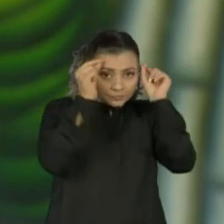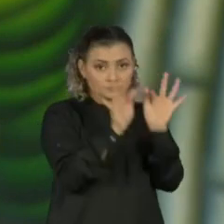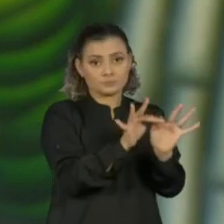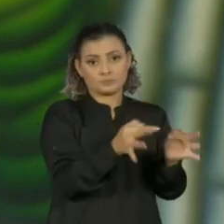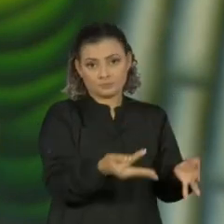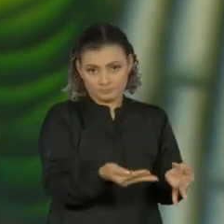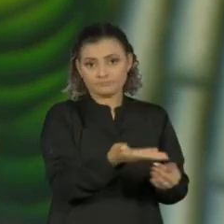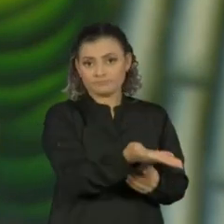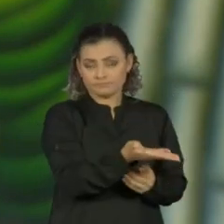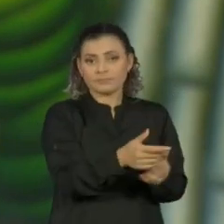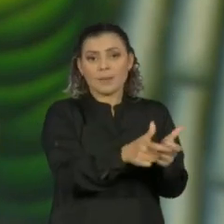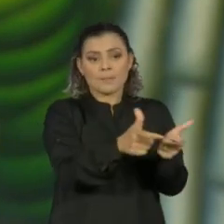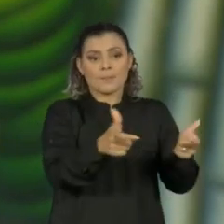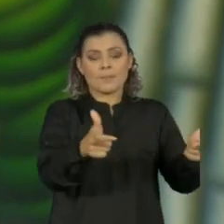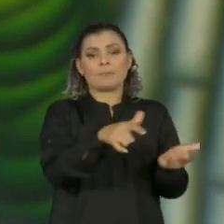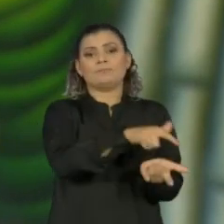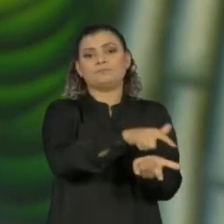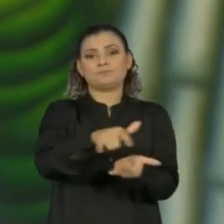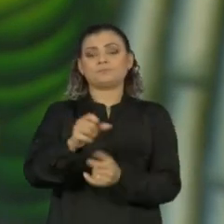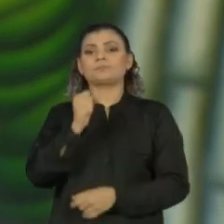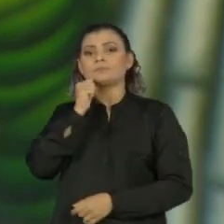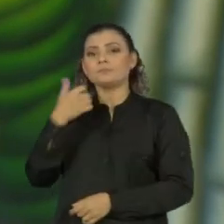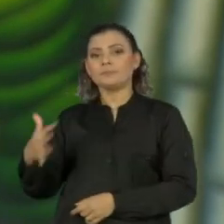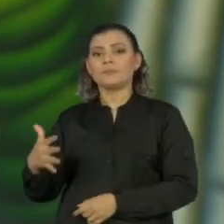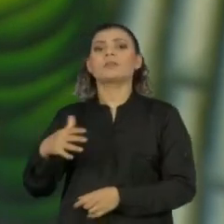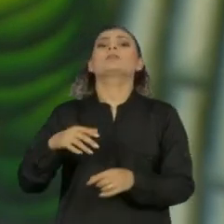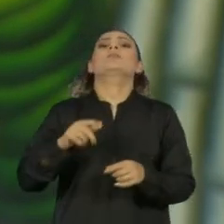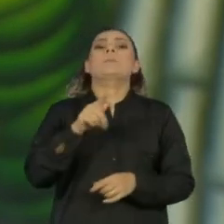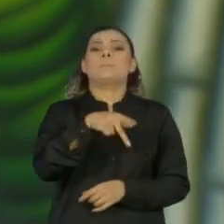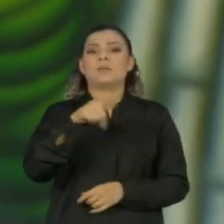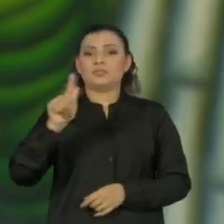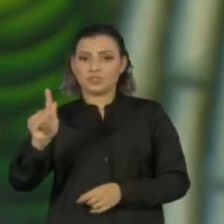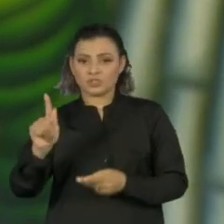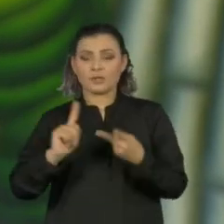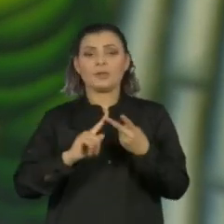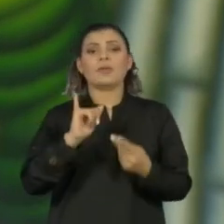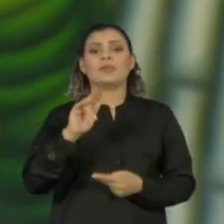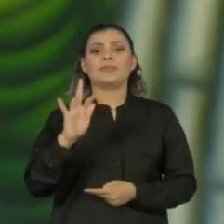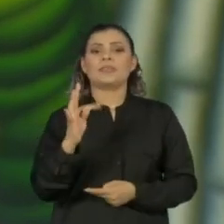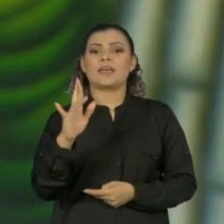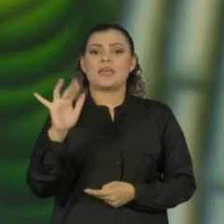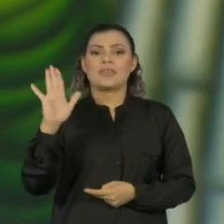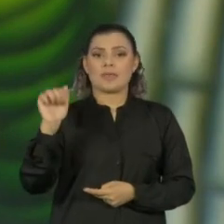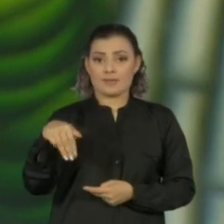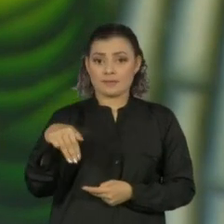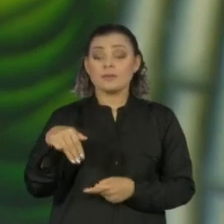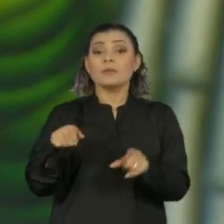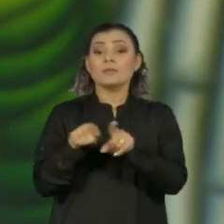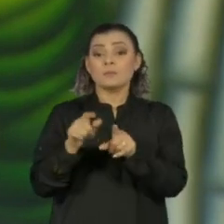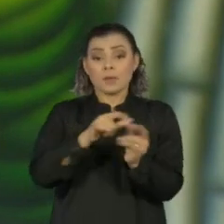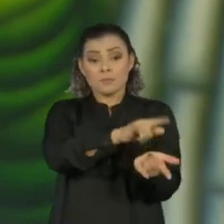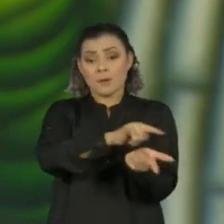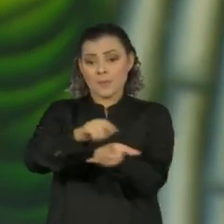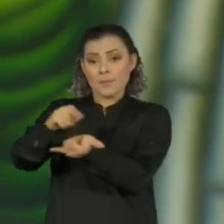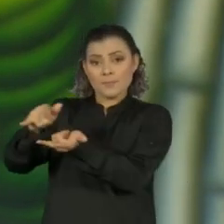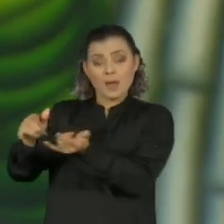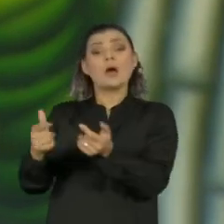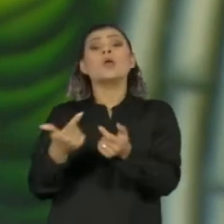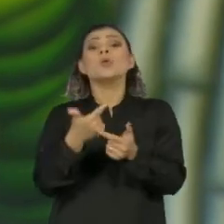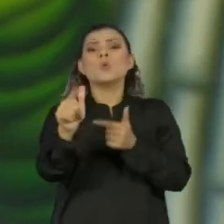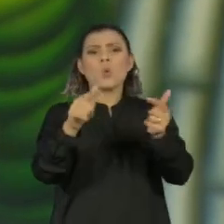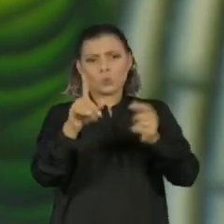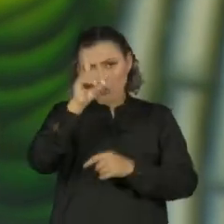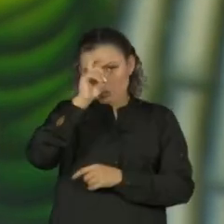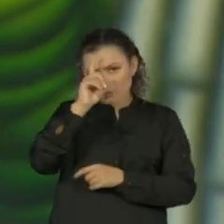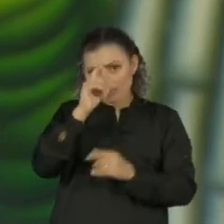de enfermaria nas cidades de Santos, Praia Grande e Itanhaém. Para esses leitos e também para os outros dos